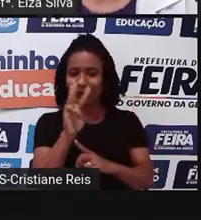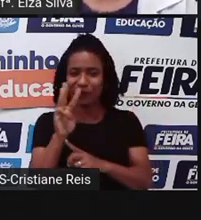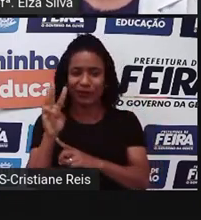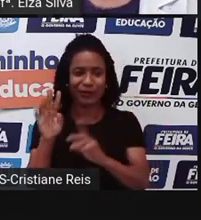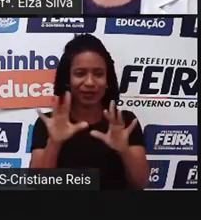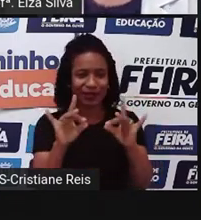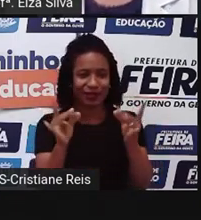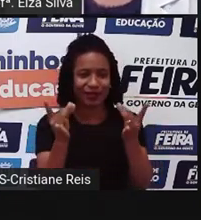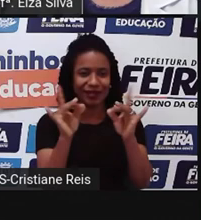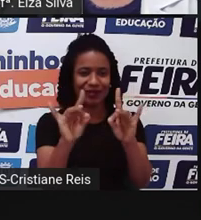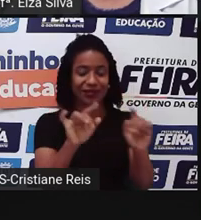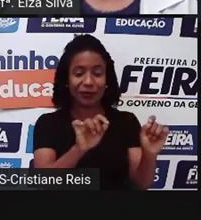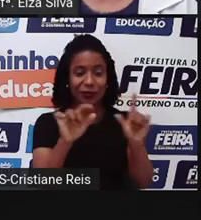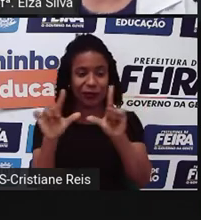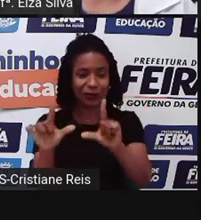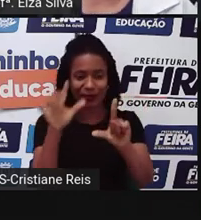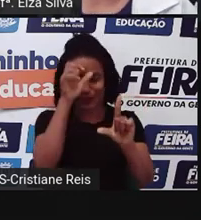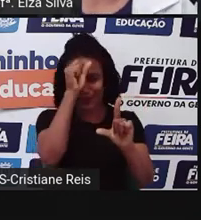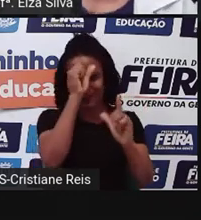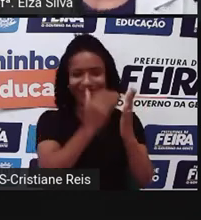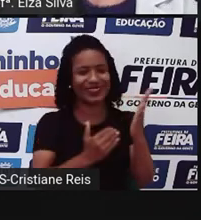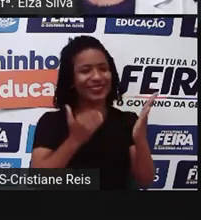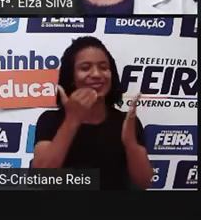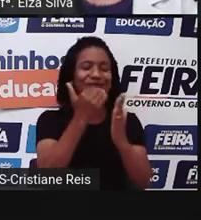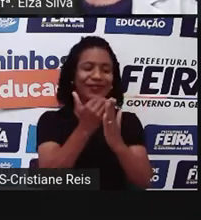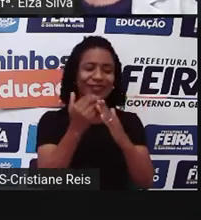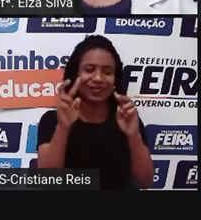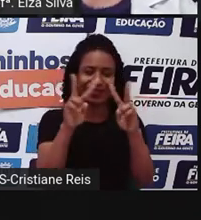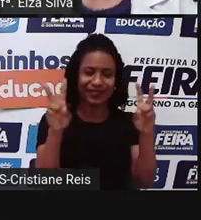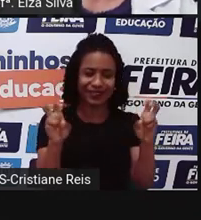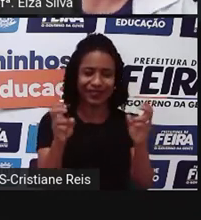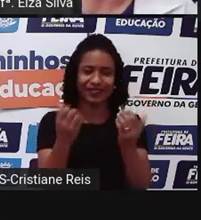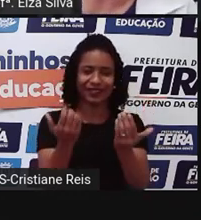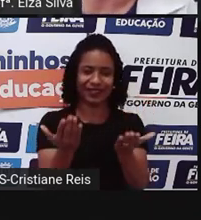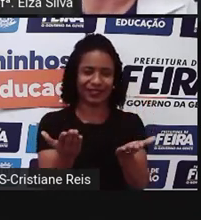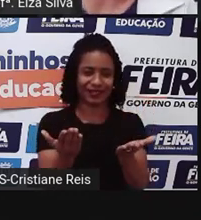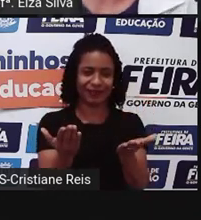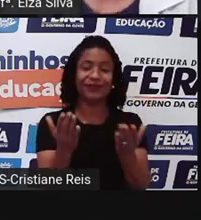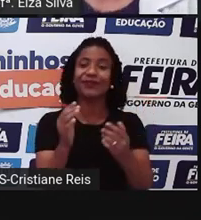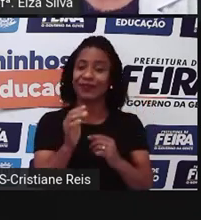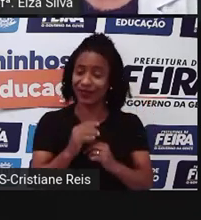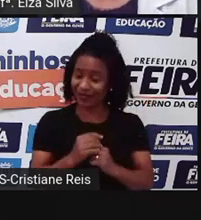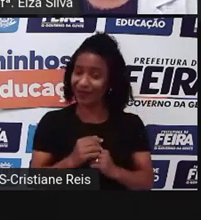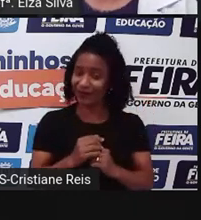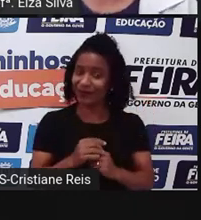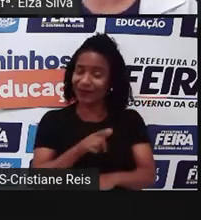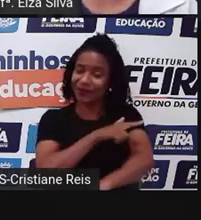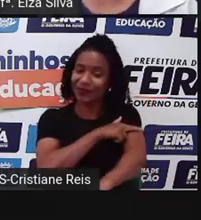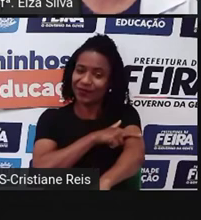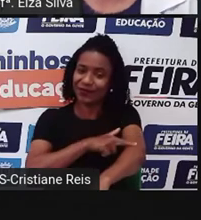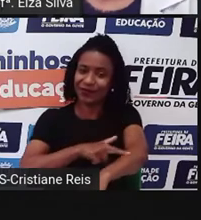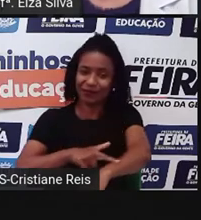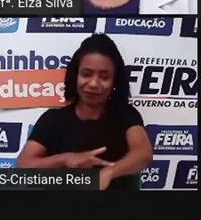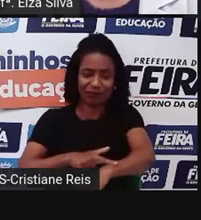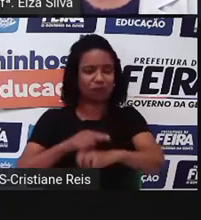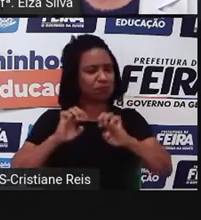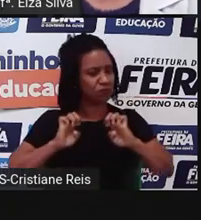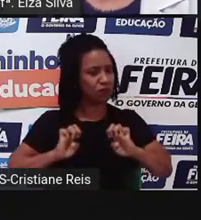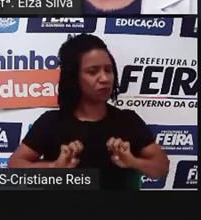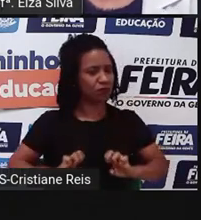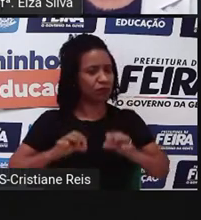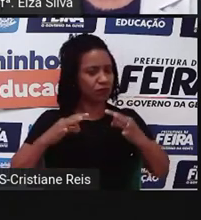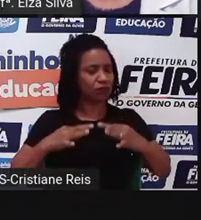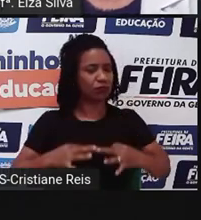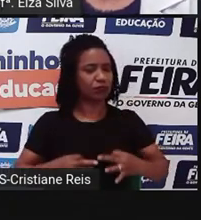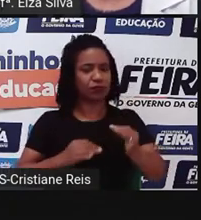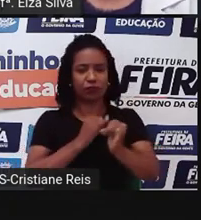este site e se apropriar um pouco mais dessa etiqueta, desse comportamento ético que guia